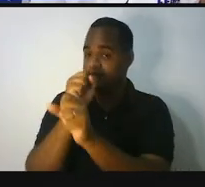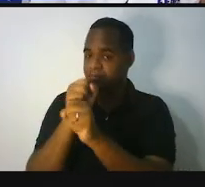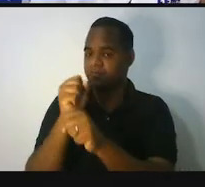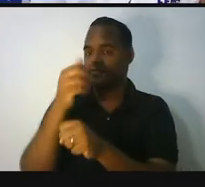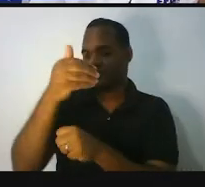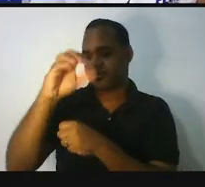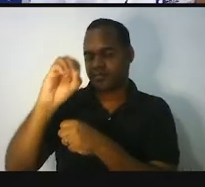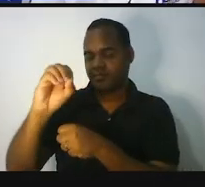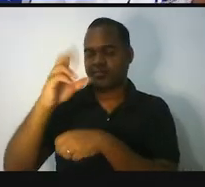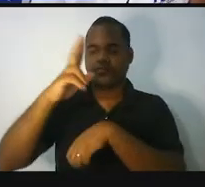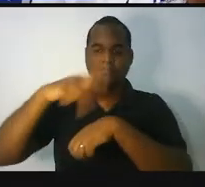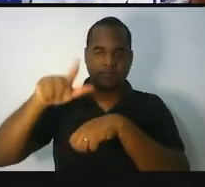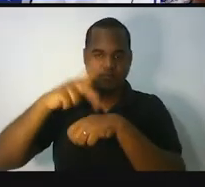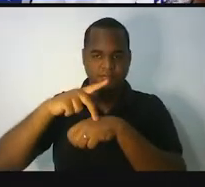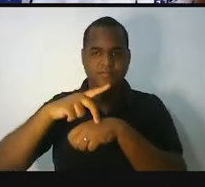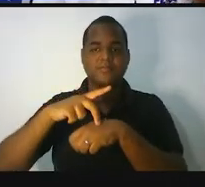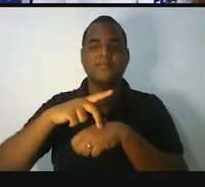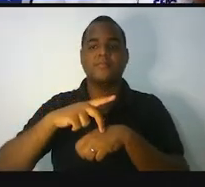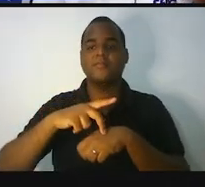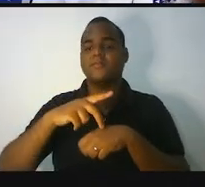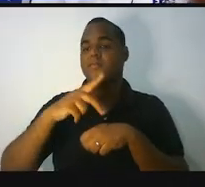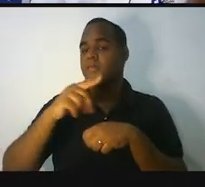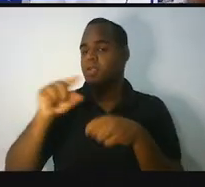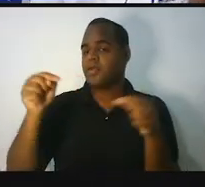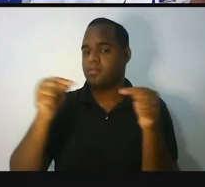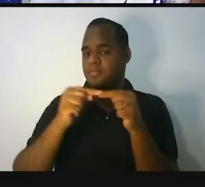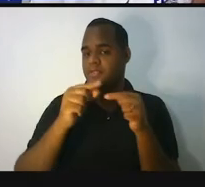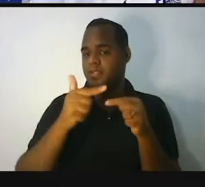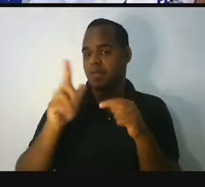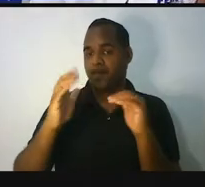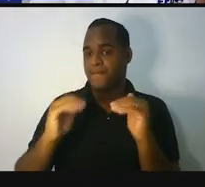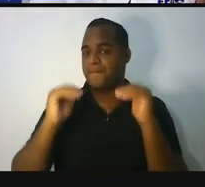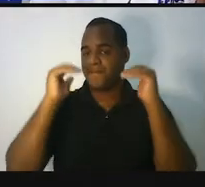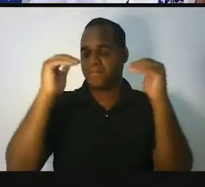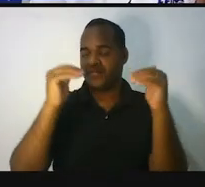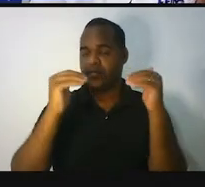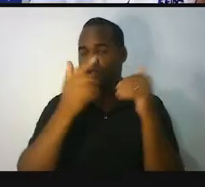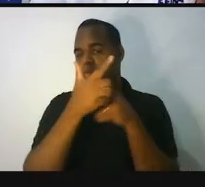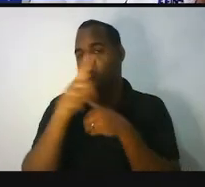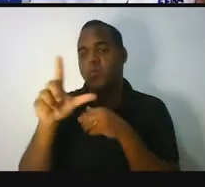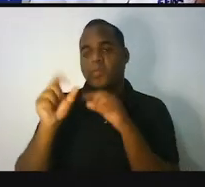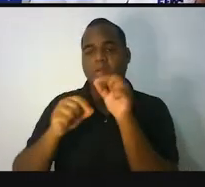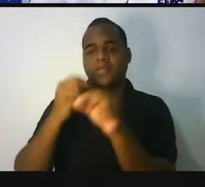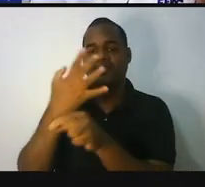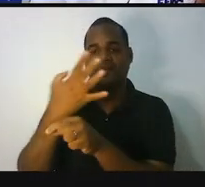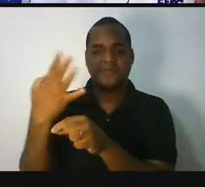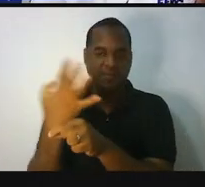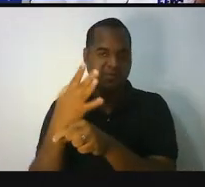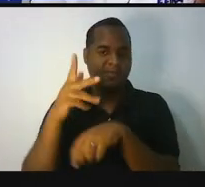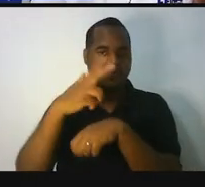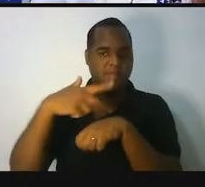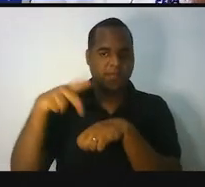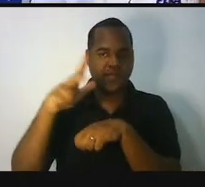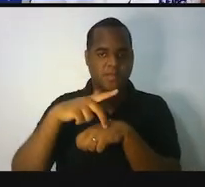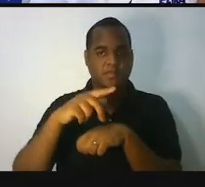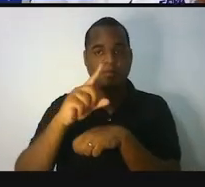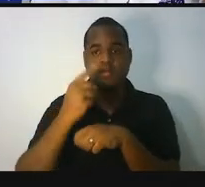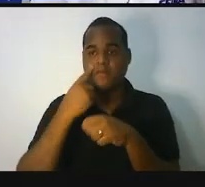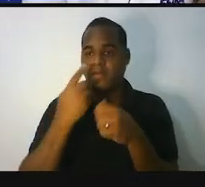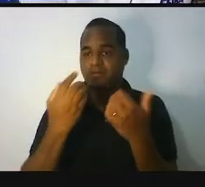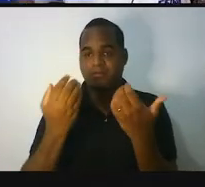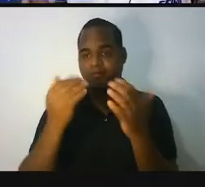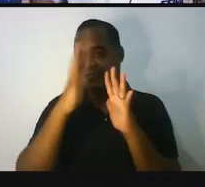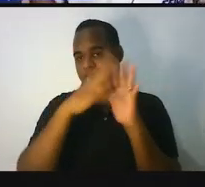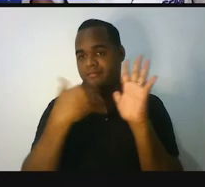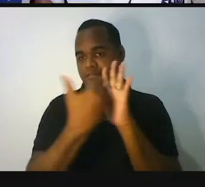países é maior do que a população total dos 44 países que não apareceram